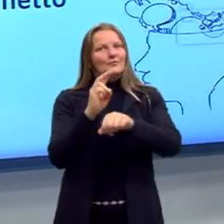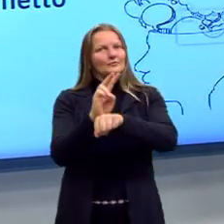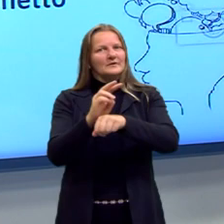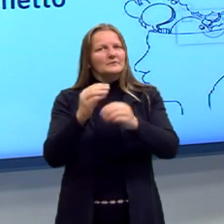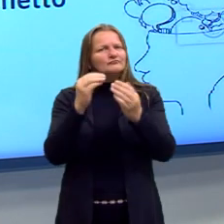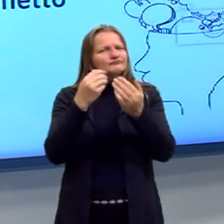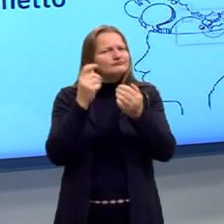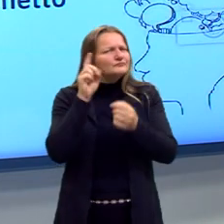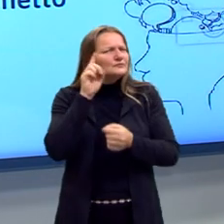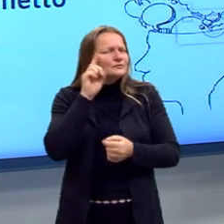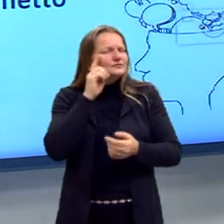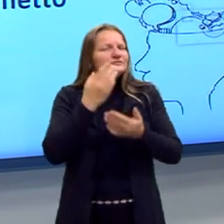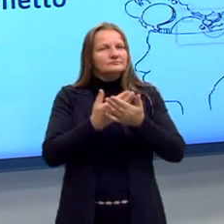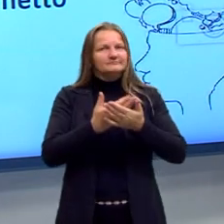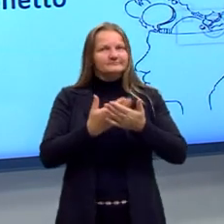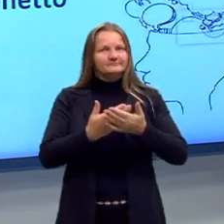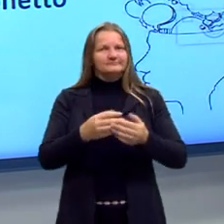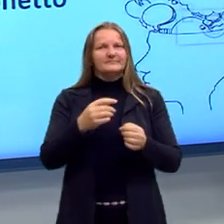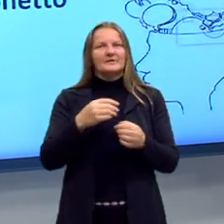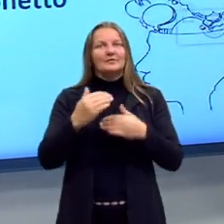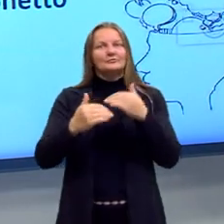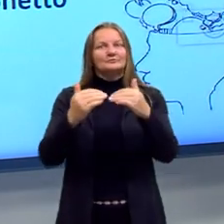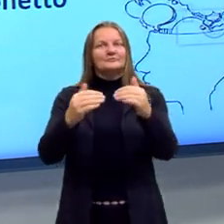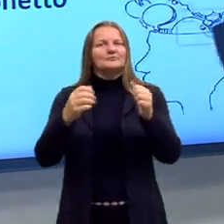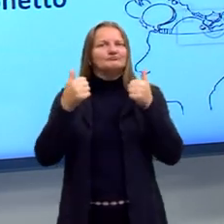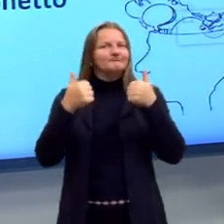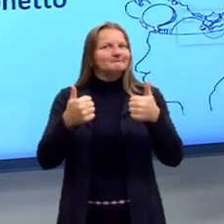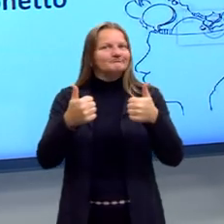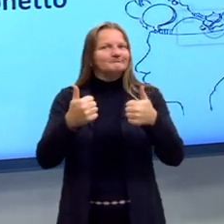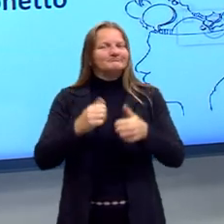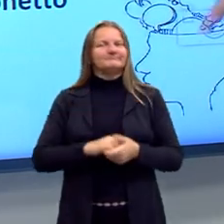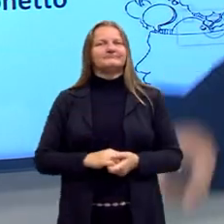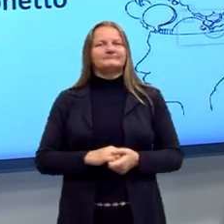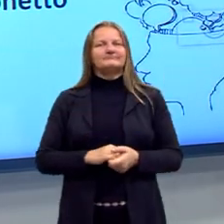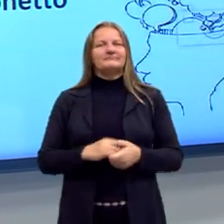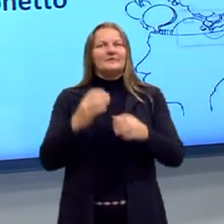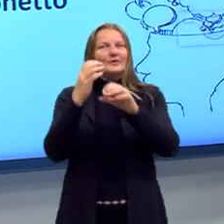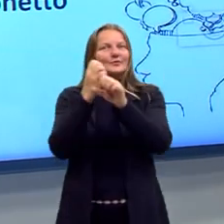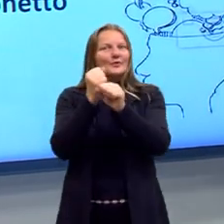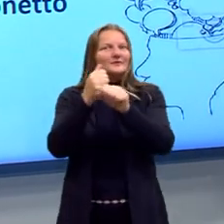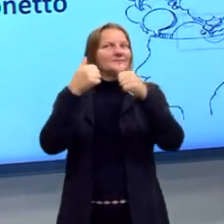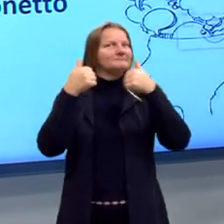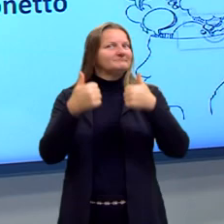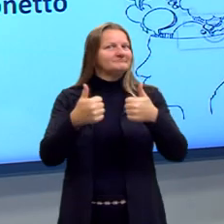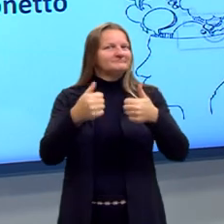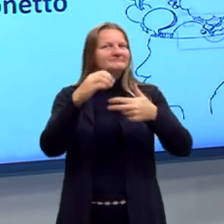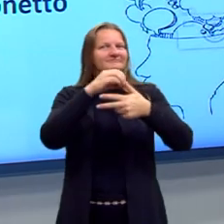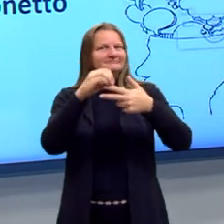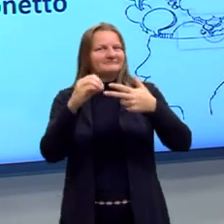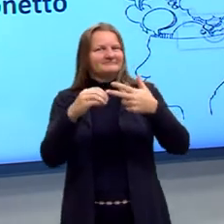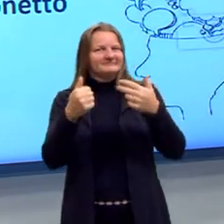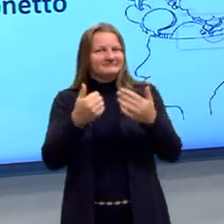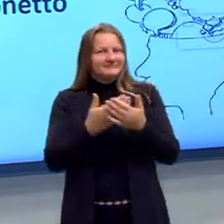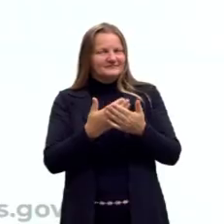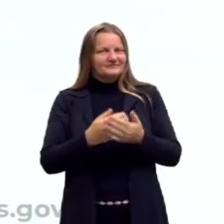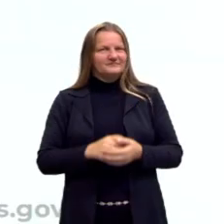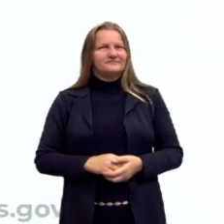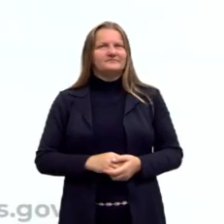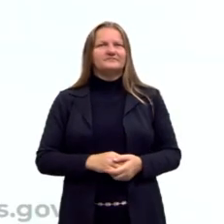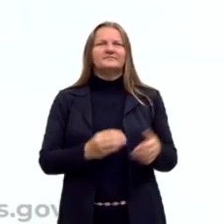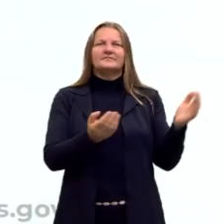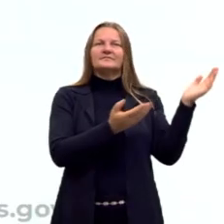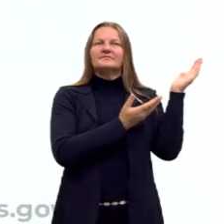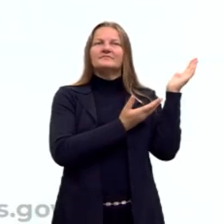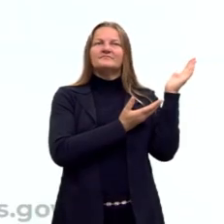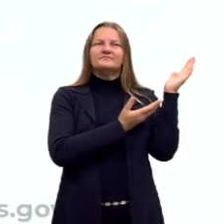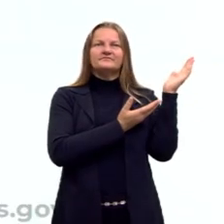mantém a sua disciplina de estudos, que vai dar tudo certo. Todo mundo vai tirar uma boa nota estudando legal, valeu? Vamos